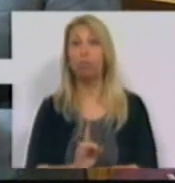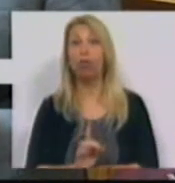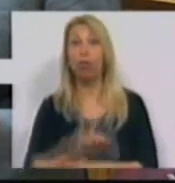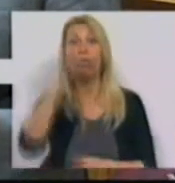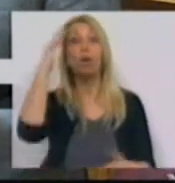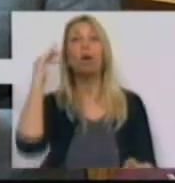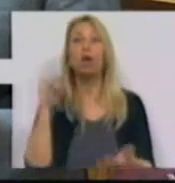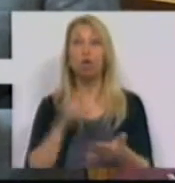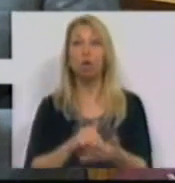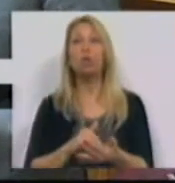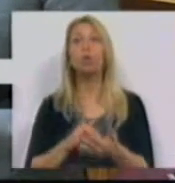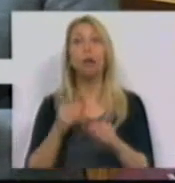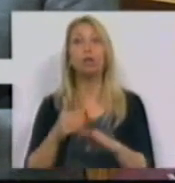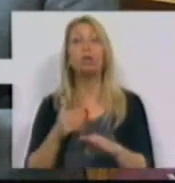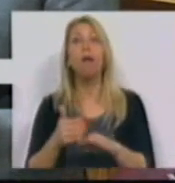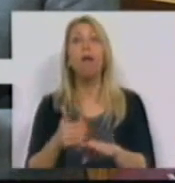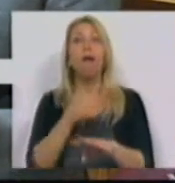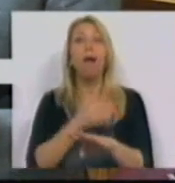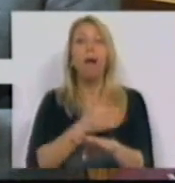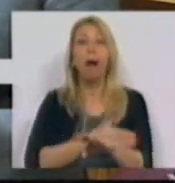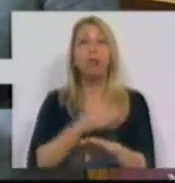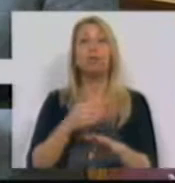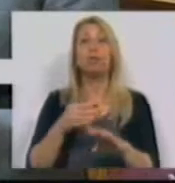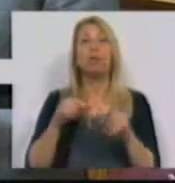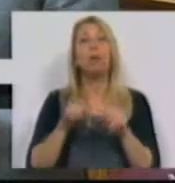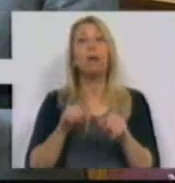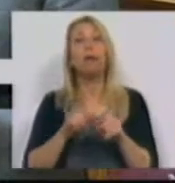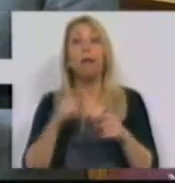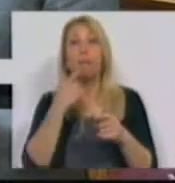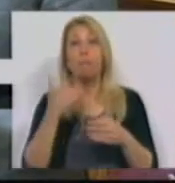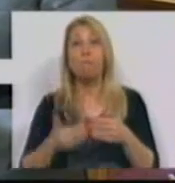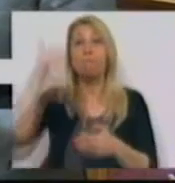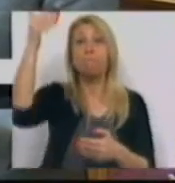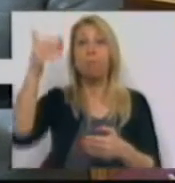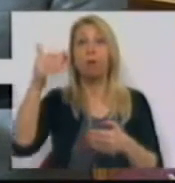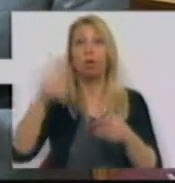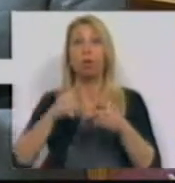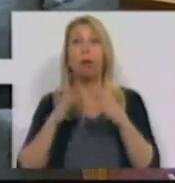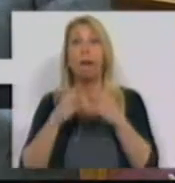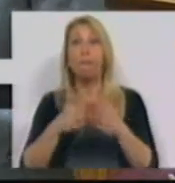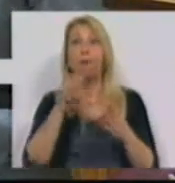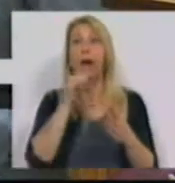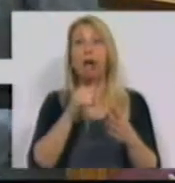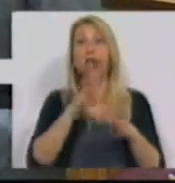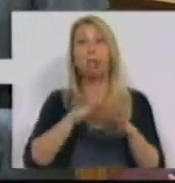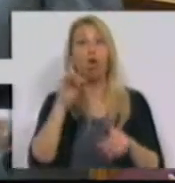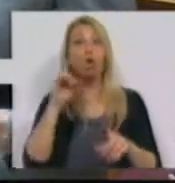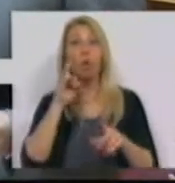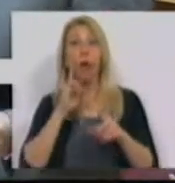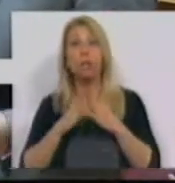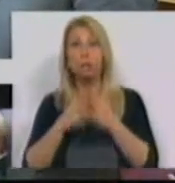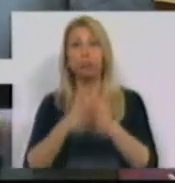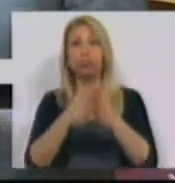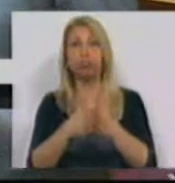consequências ajusante dos paradões das barragens na diminuição da segurança na navegabilidade da Foz do Rios em que são